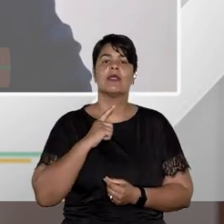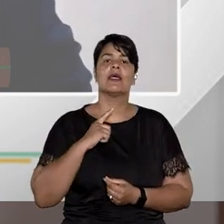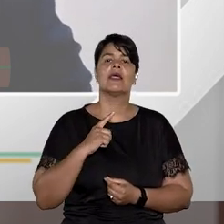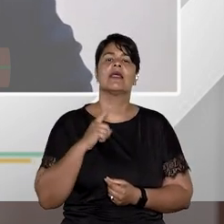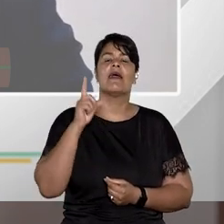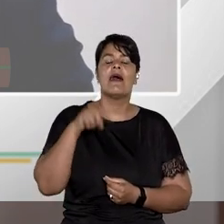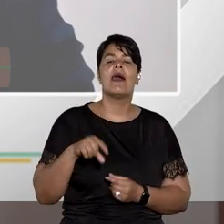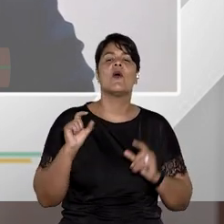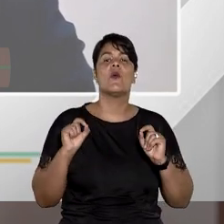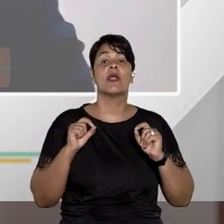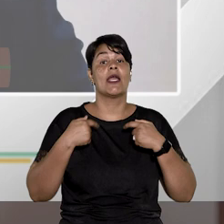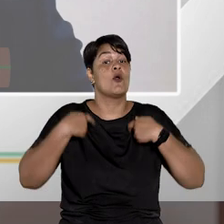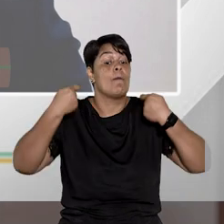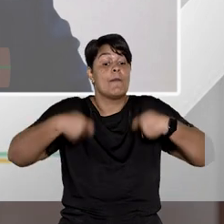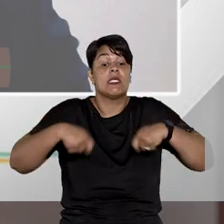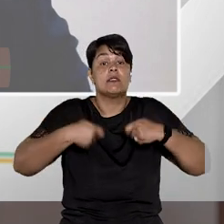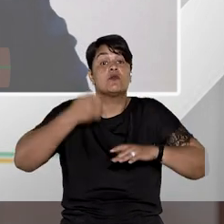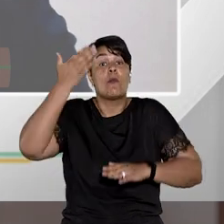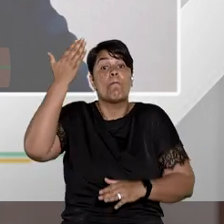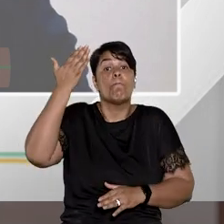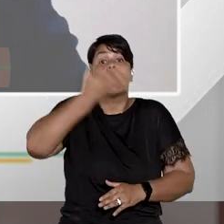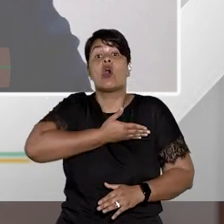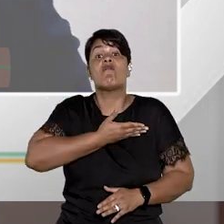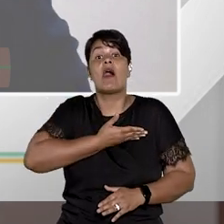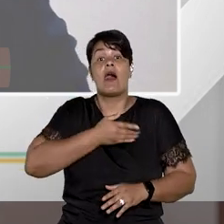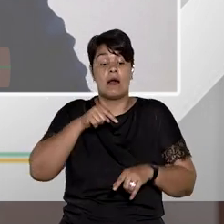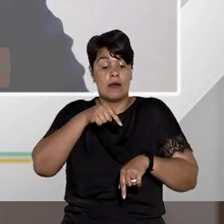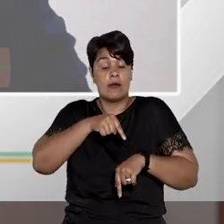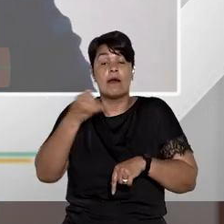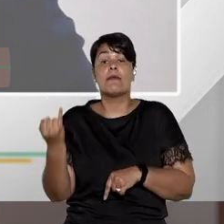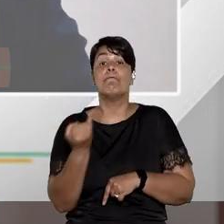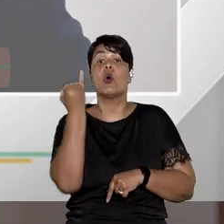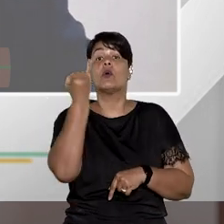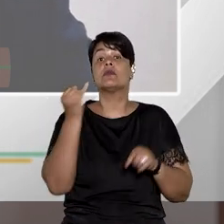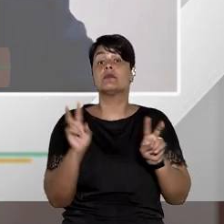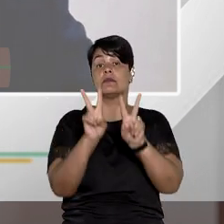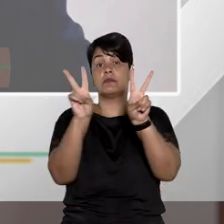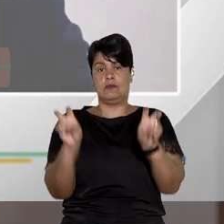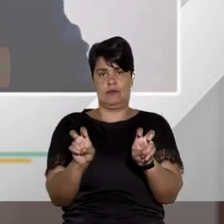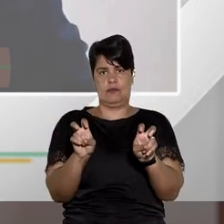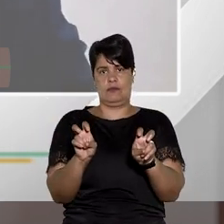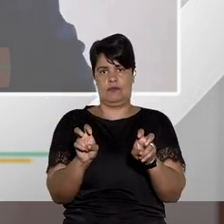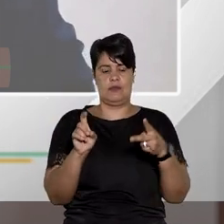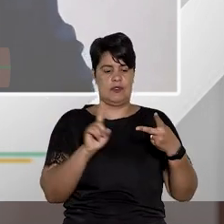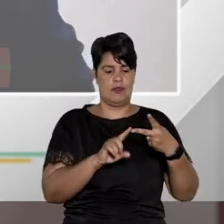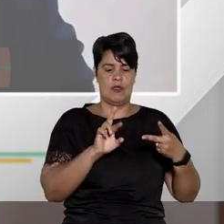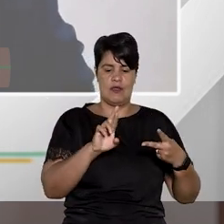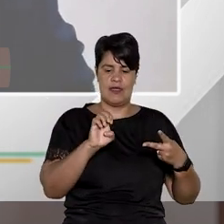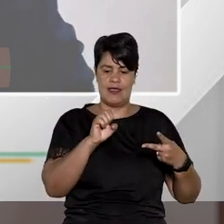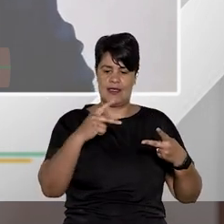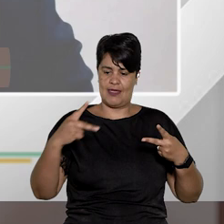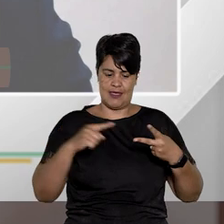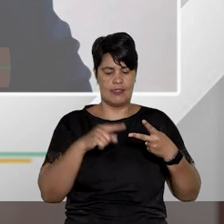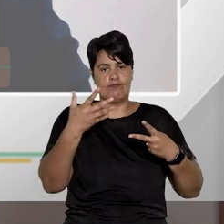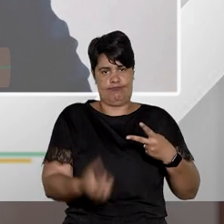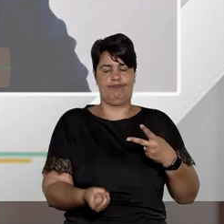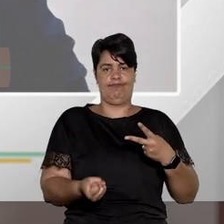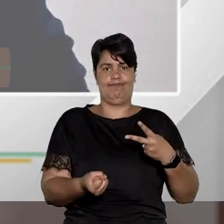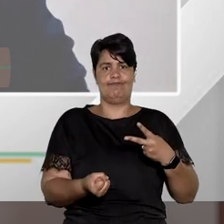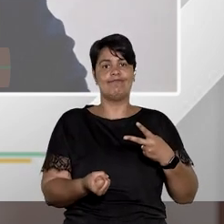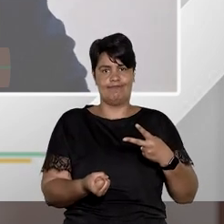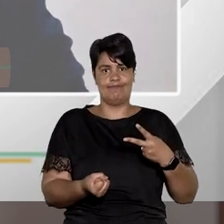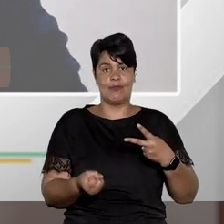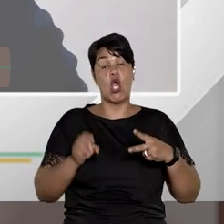eu preciso demonstrar a relevância para o meu recurso especial ser admitido eu preciso demonstrar a repercussão geral para o meu recurso